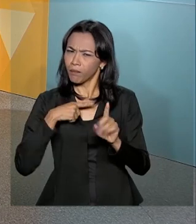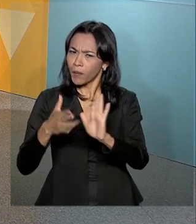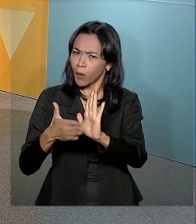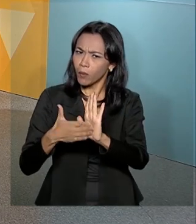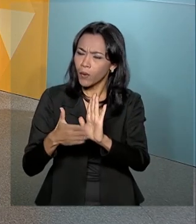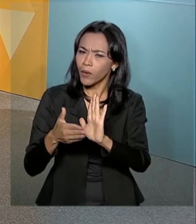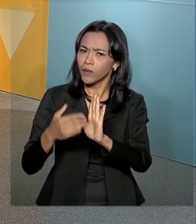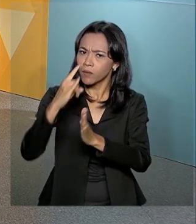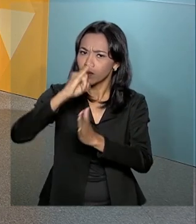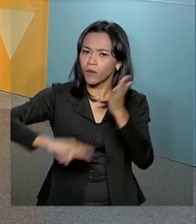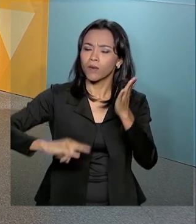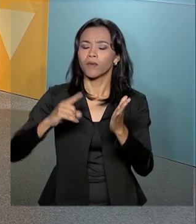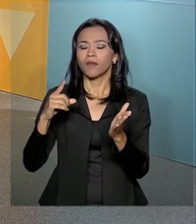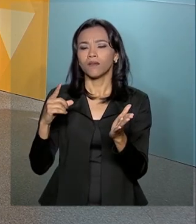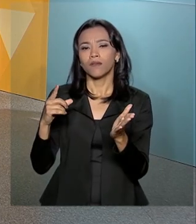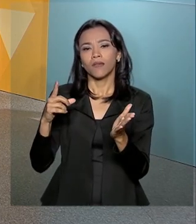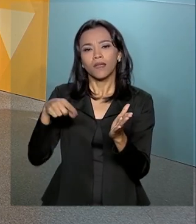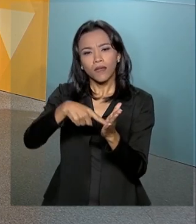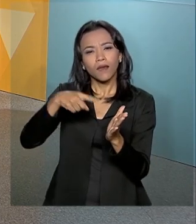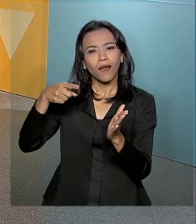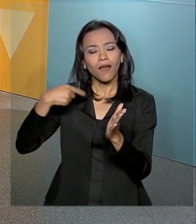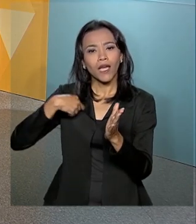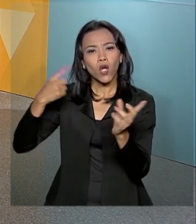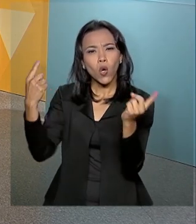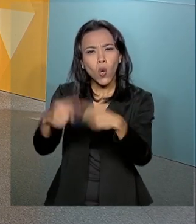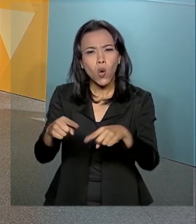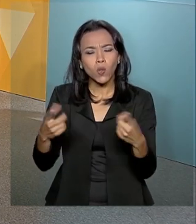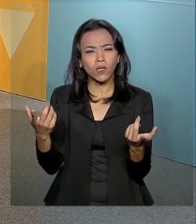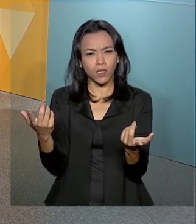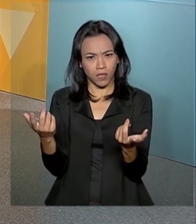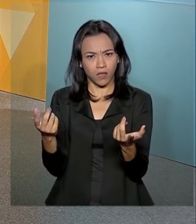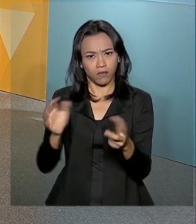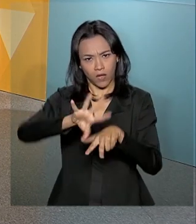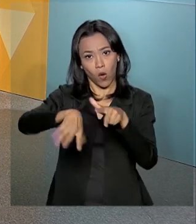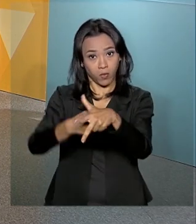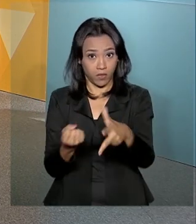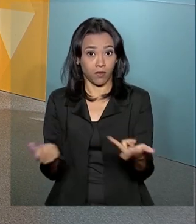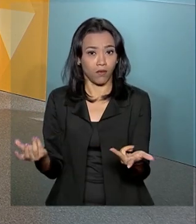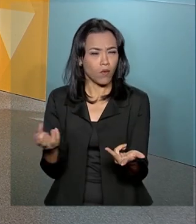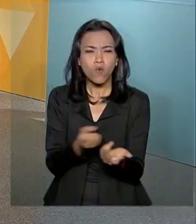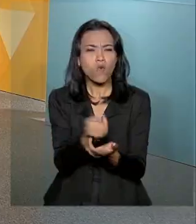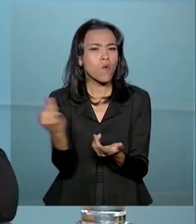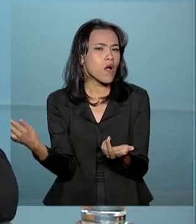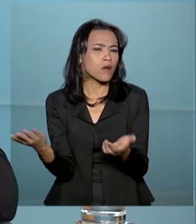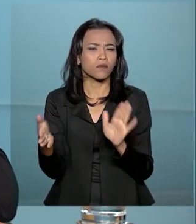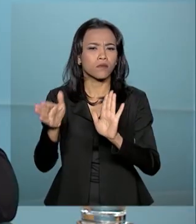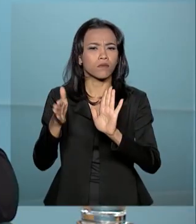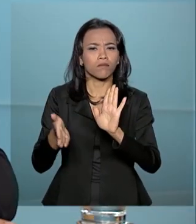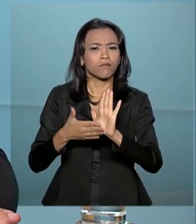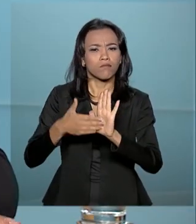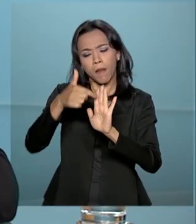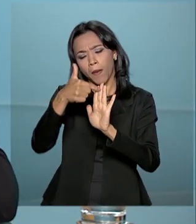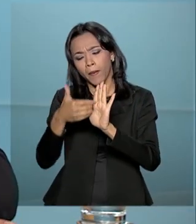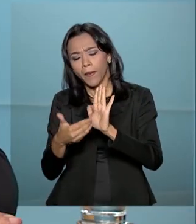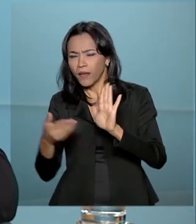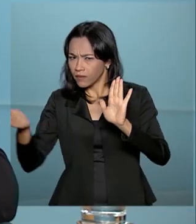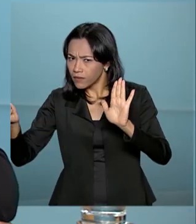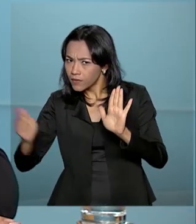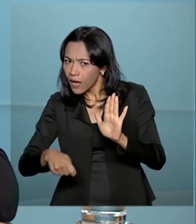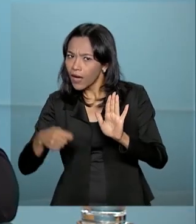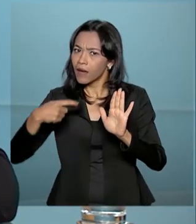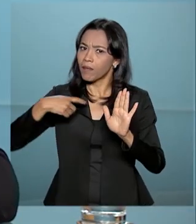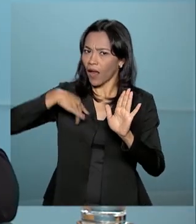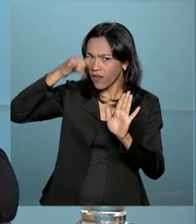que trata do sistema anticorrupção do Poder Executivo Federal. Com essa medida, ministro, é possível